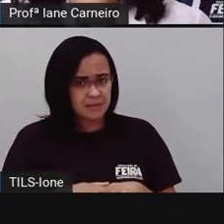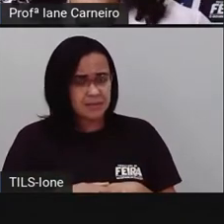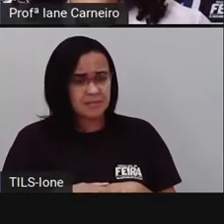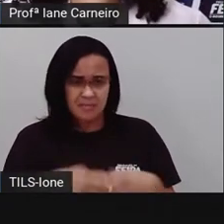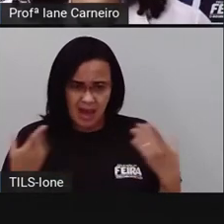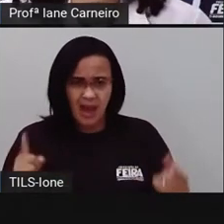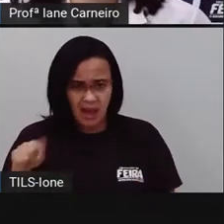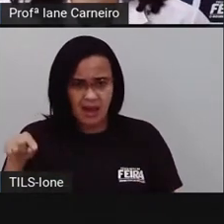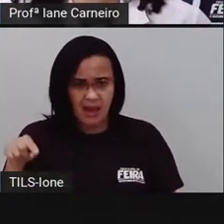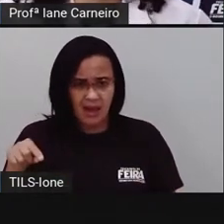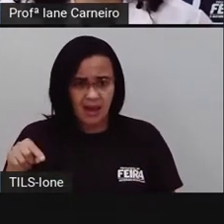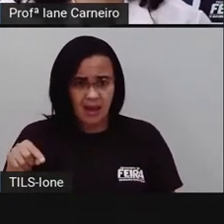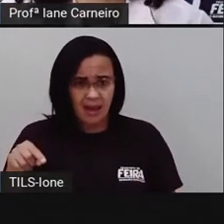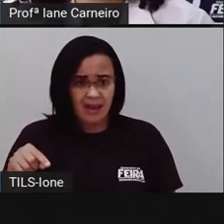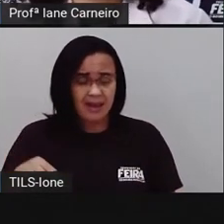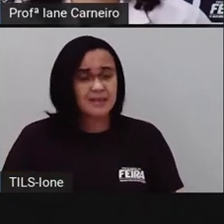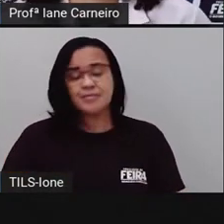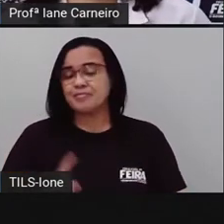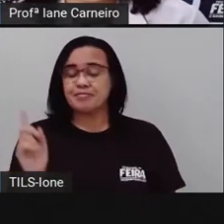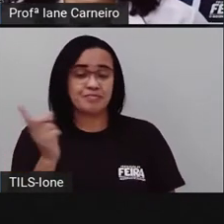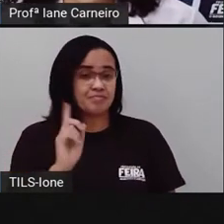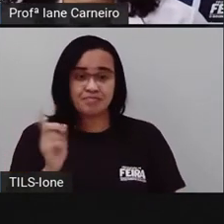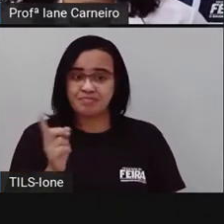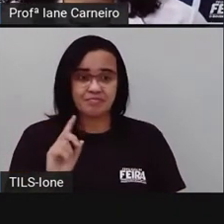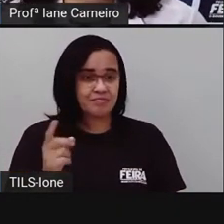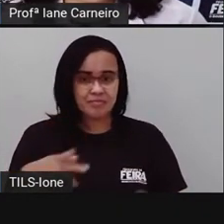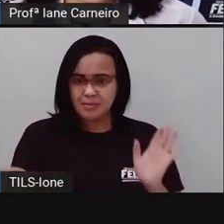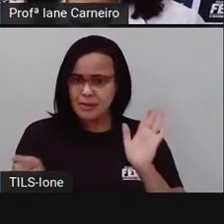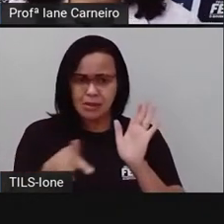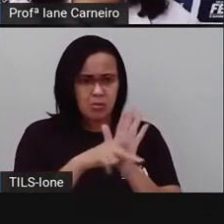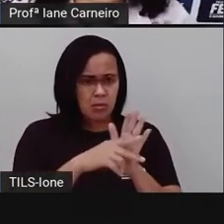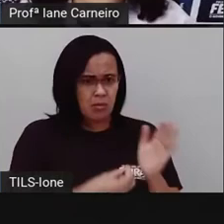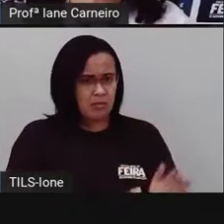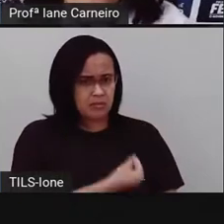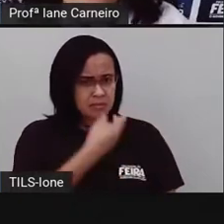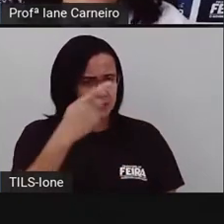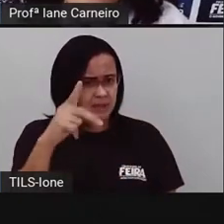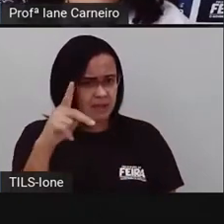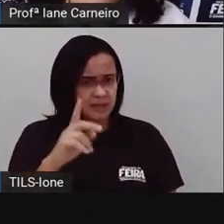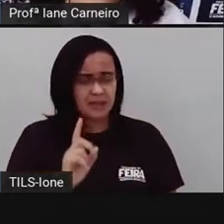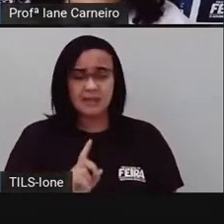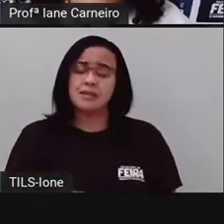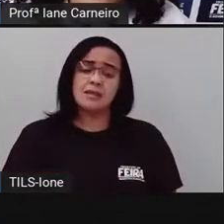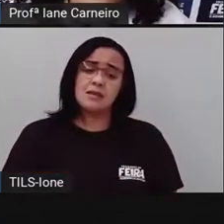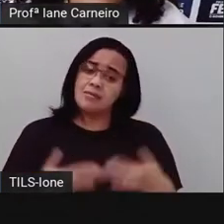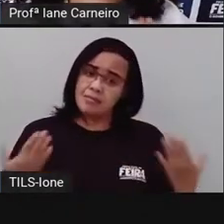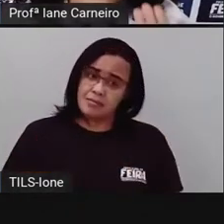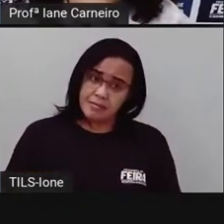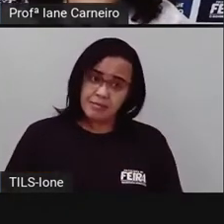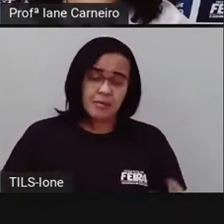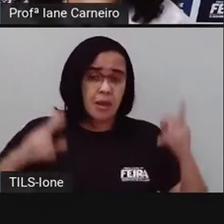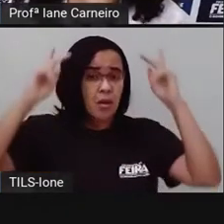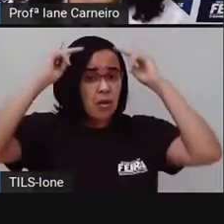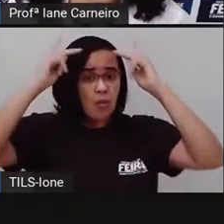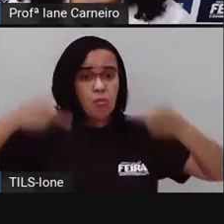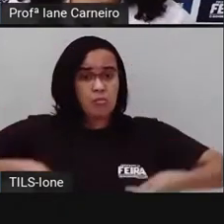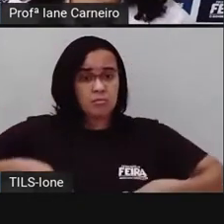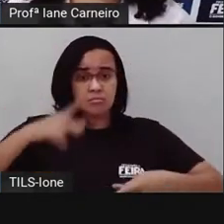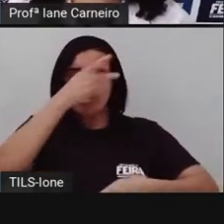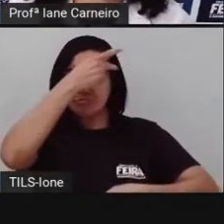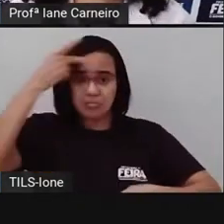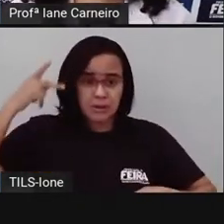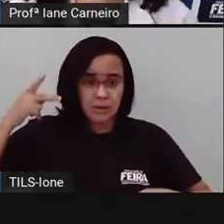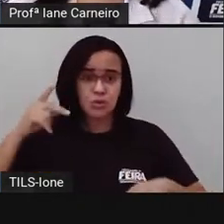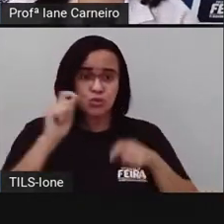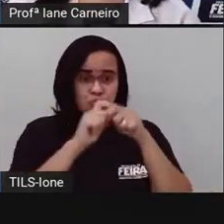ele viver? Não, né? Esse local aqui foi um local que nós, seres humanos, criamos para esse... Para o urso